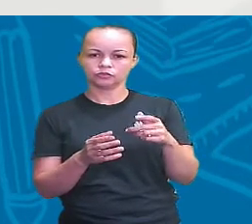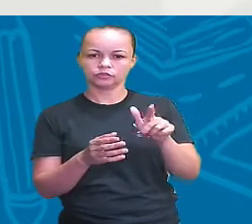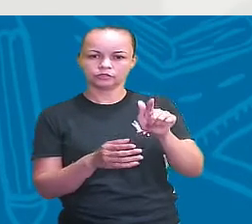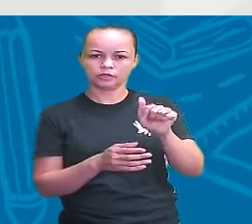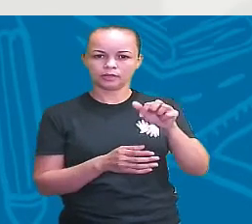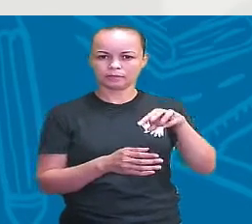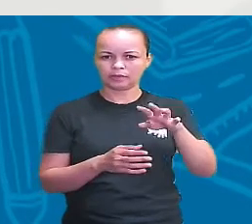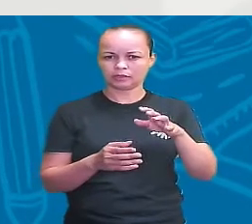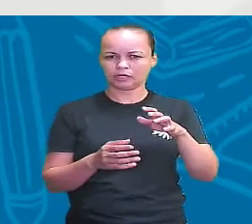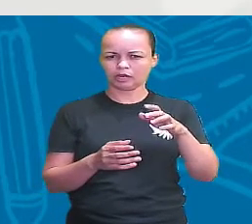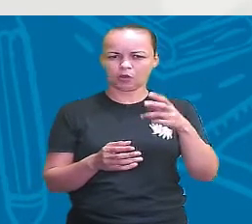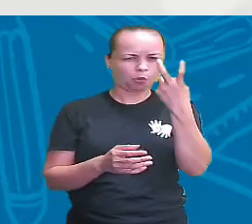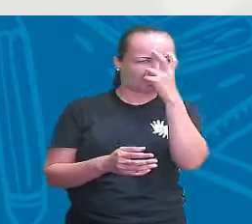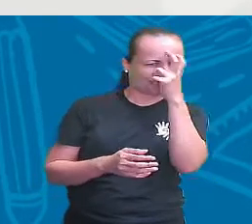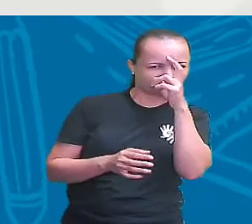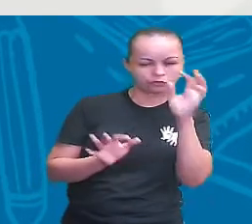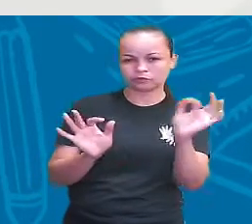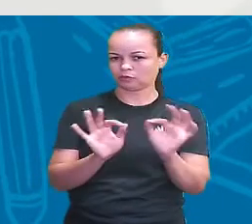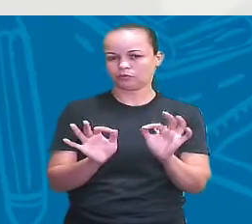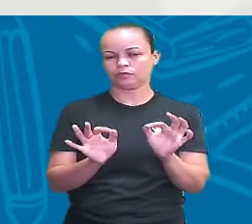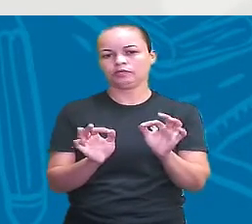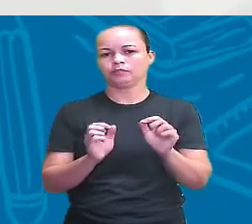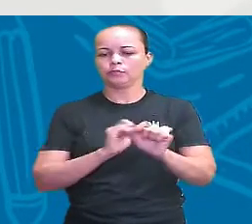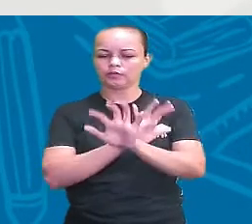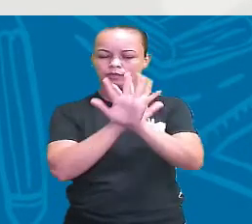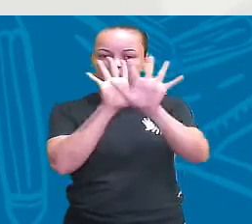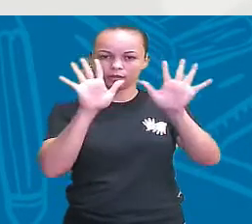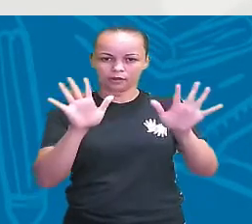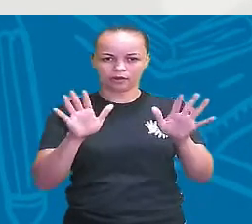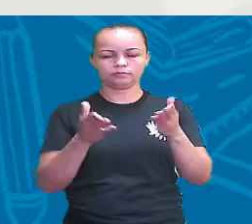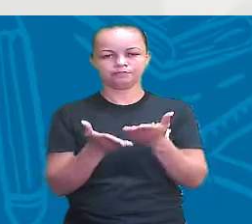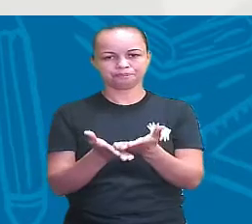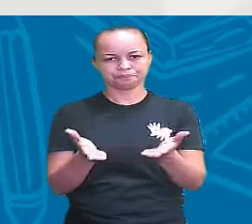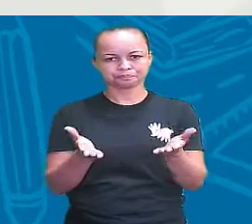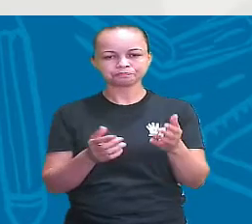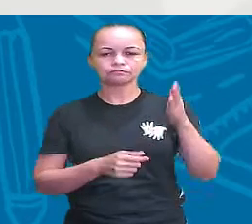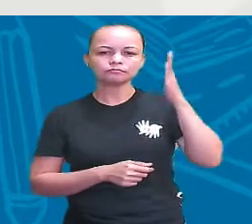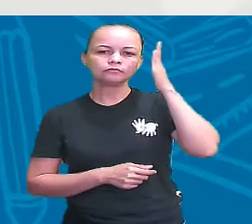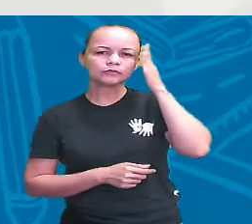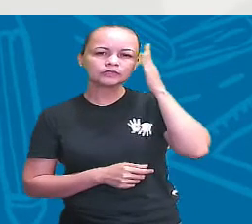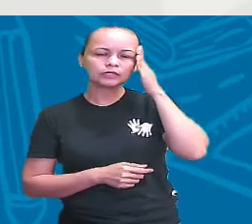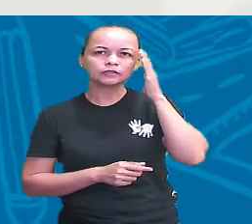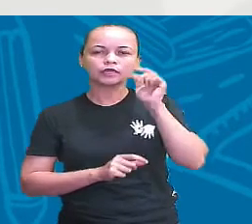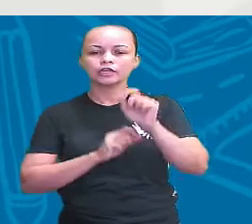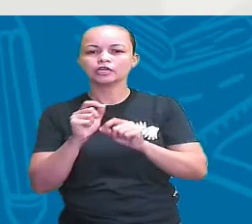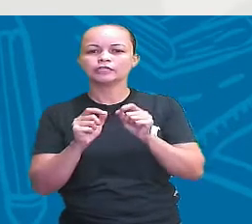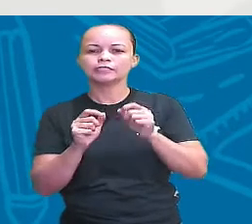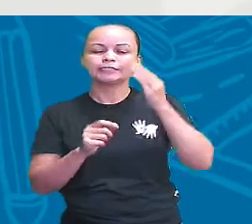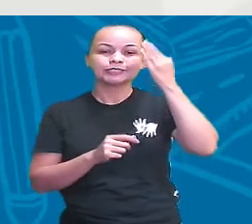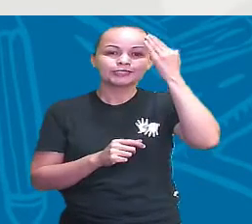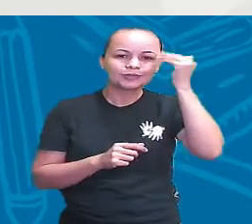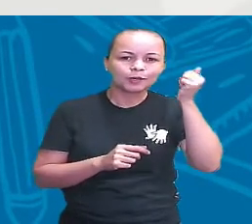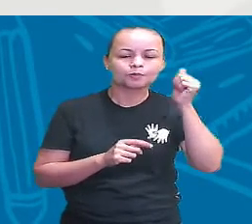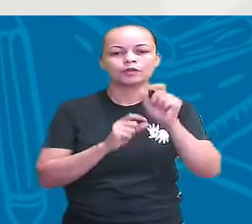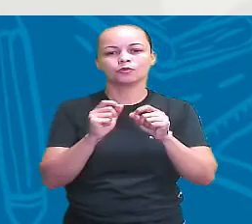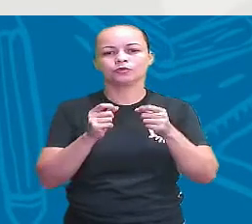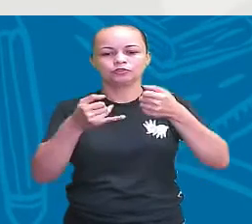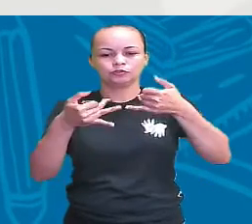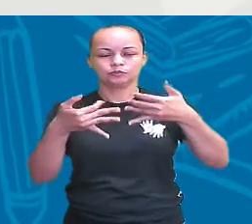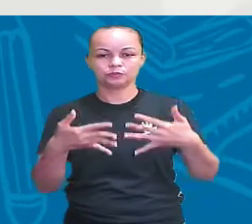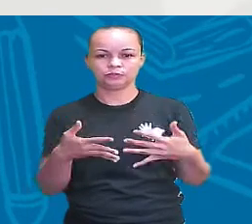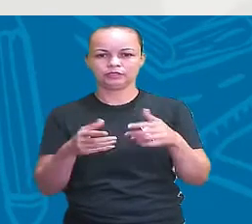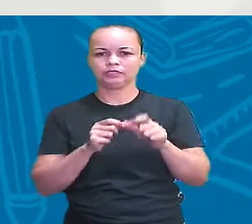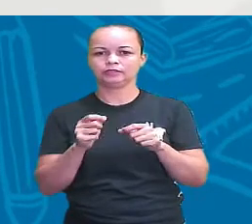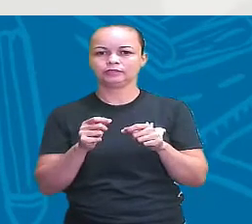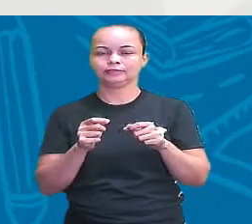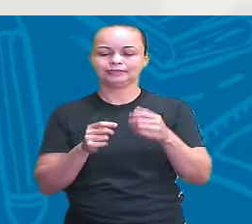para que não haja essa confusão. Então, a gente tem que deixar isso muito claro para você. saber muito bem, é aquilo que eu disse, de forma teleológica,